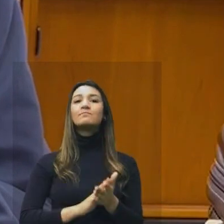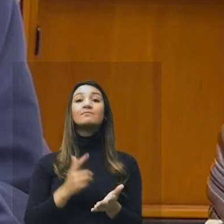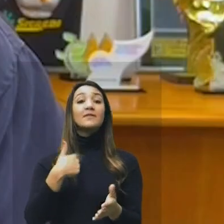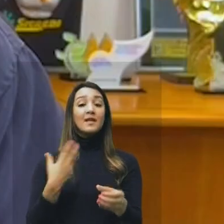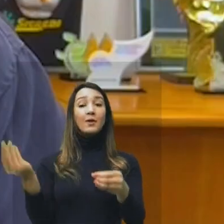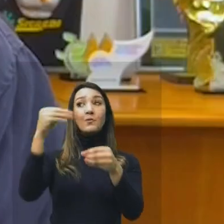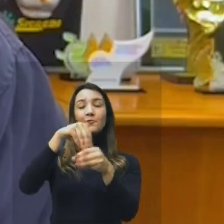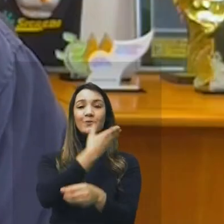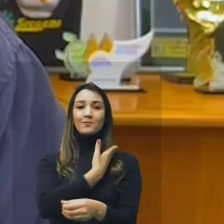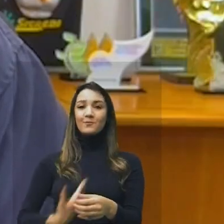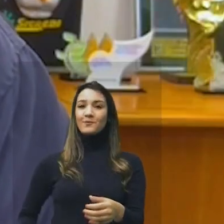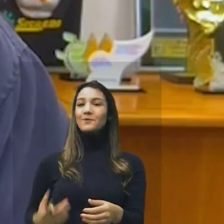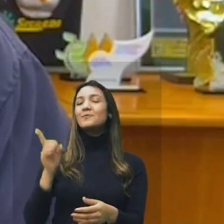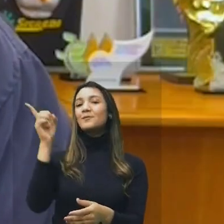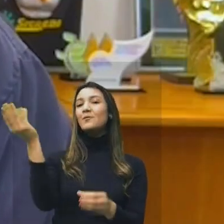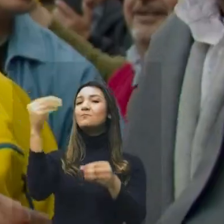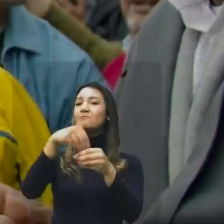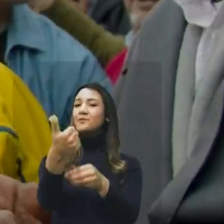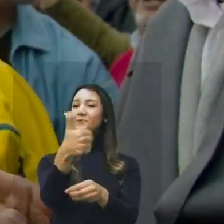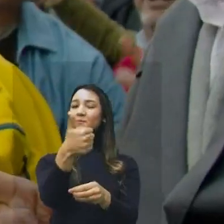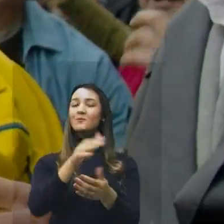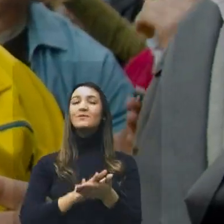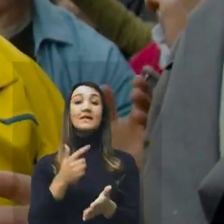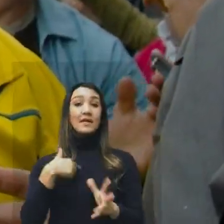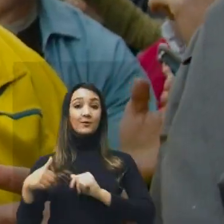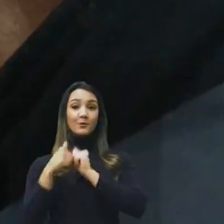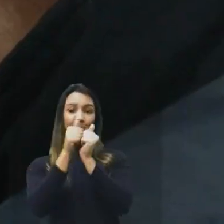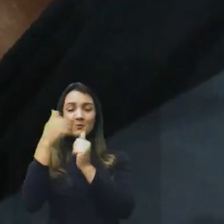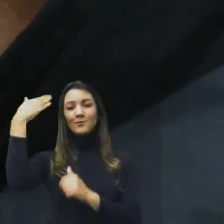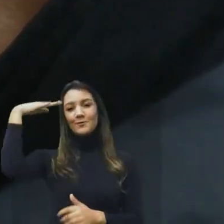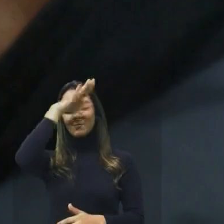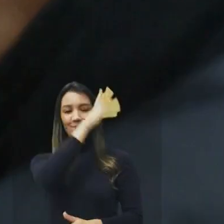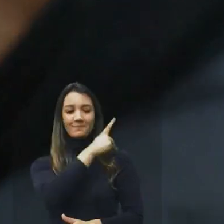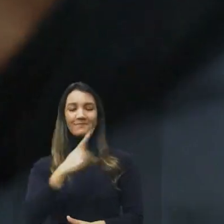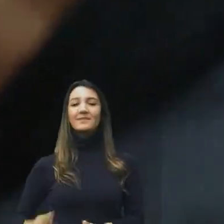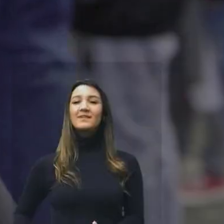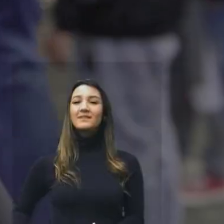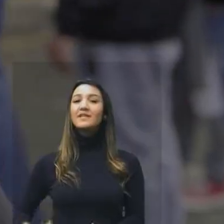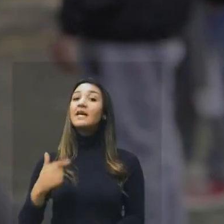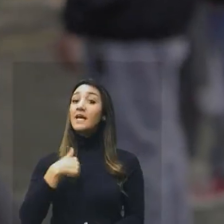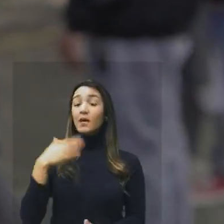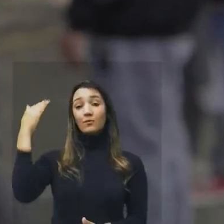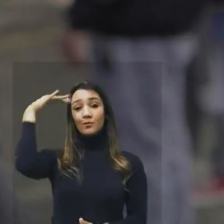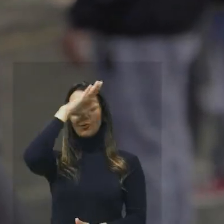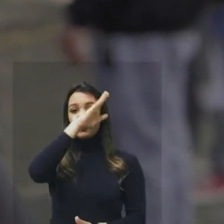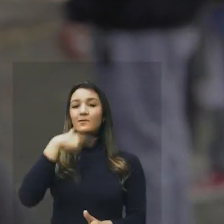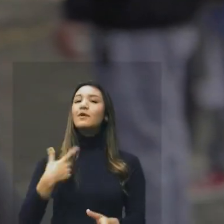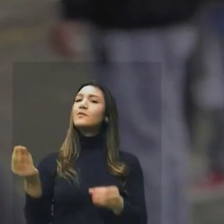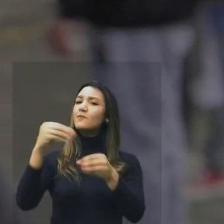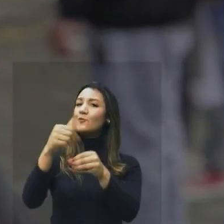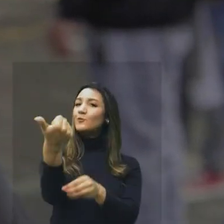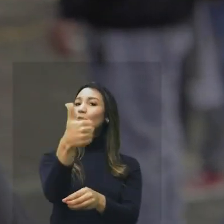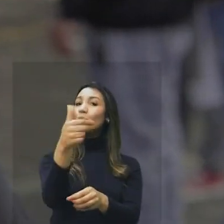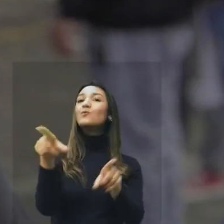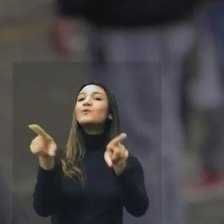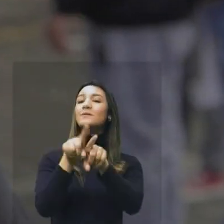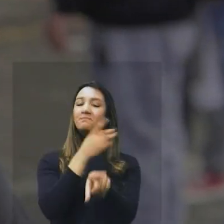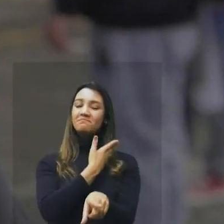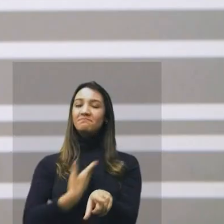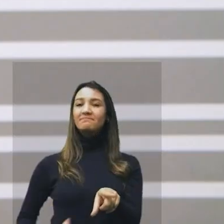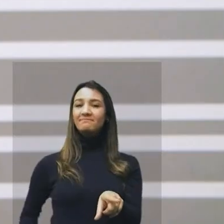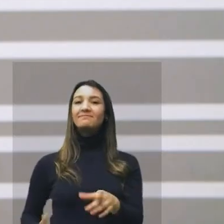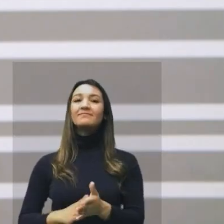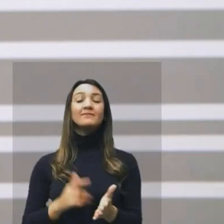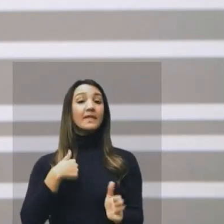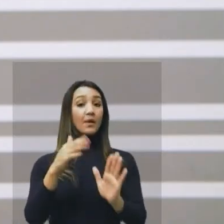governador, votem no 11 Estou ao lado do presidente Jair Bolsonaro Sou Reis e sou Bolsonaro, sou Bolsonaro, sou